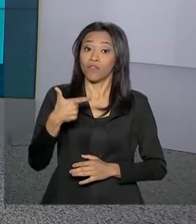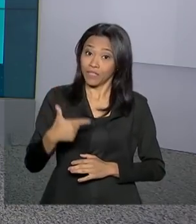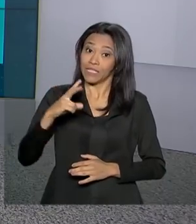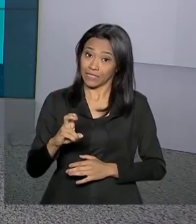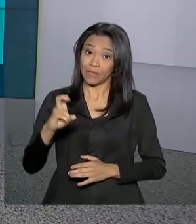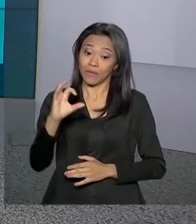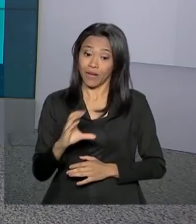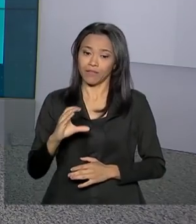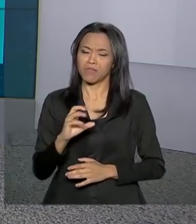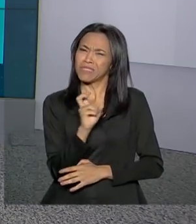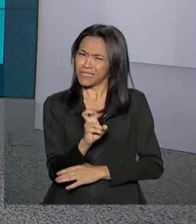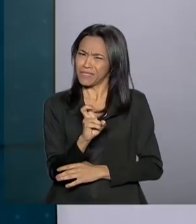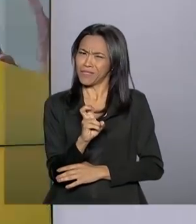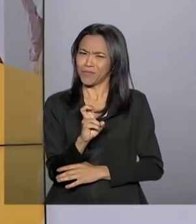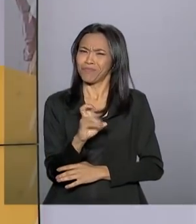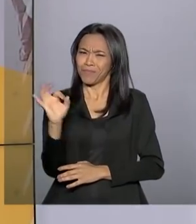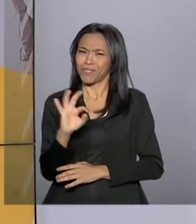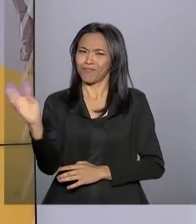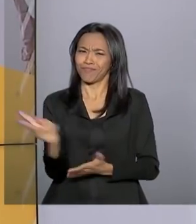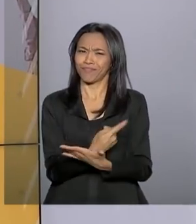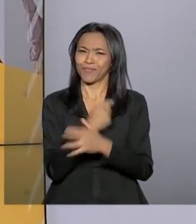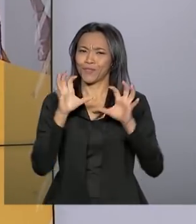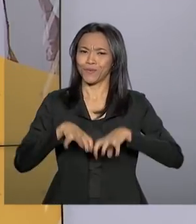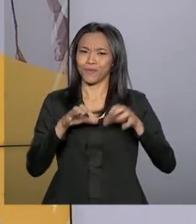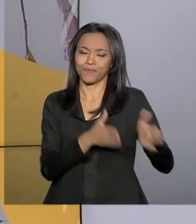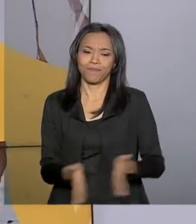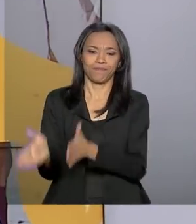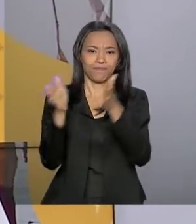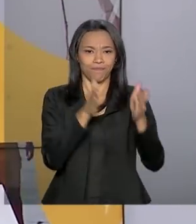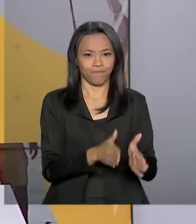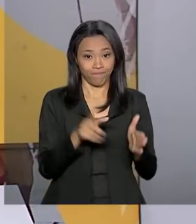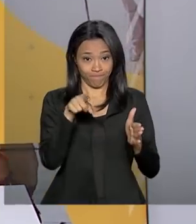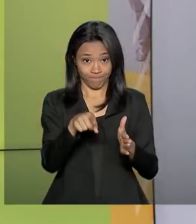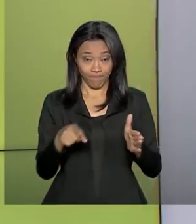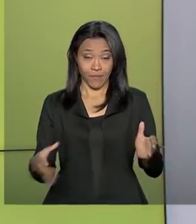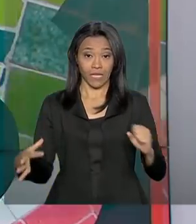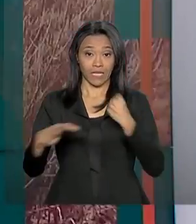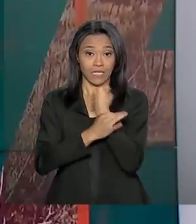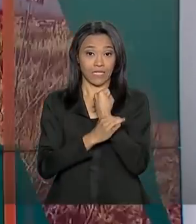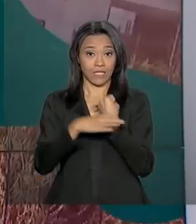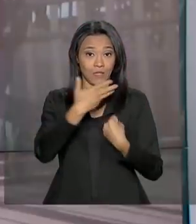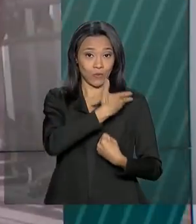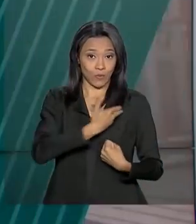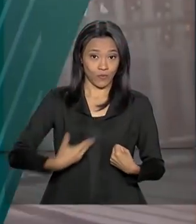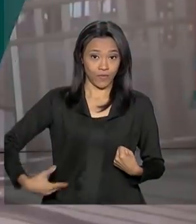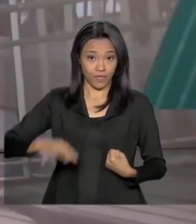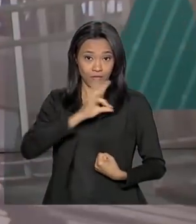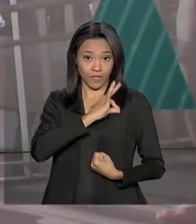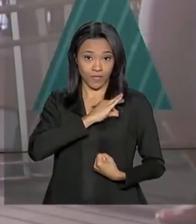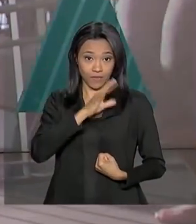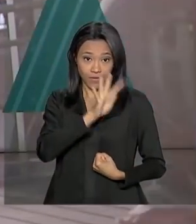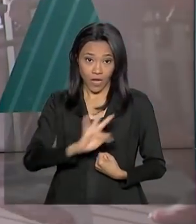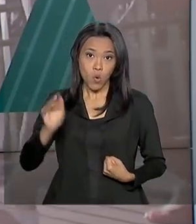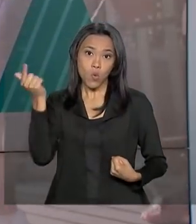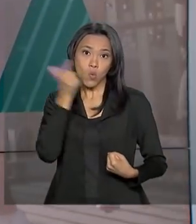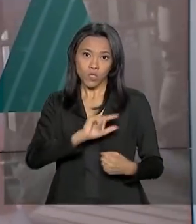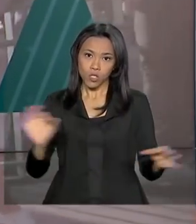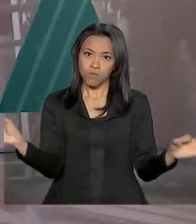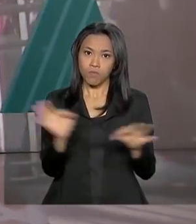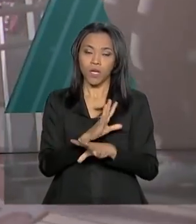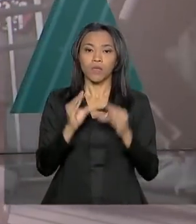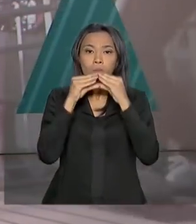% de possibilidade de chuva. A Força Nacional de Segurança Pública concluiu a operação internacional em Moçambique.